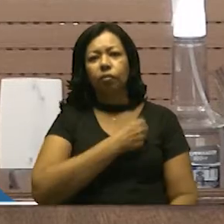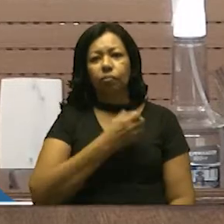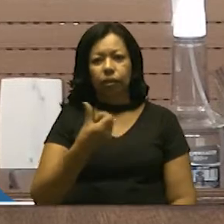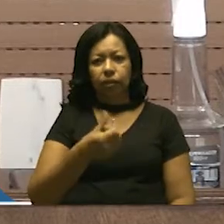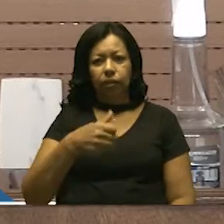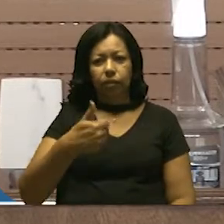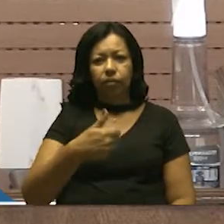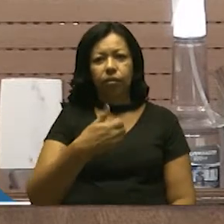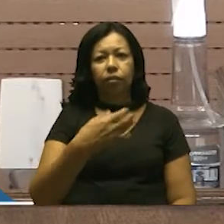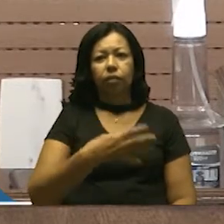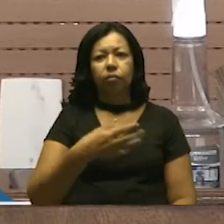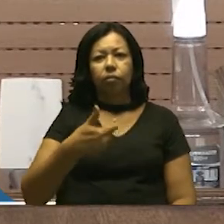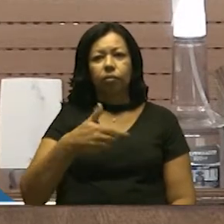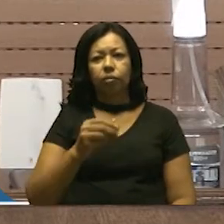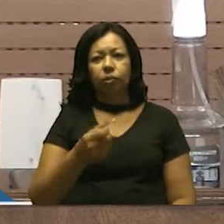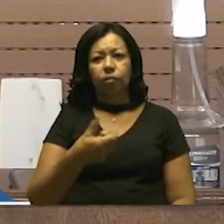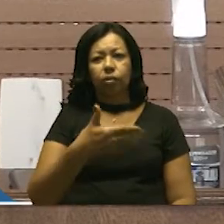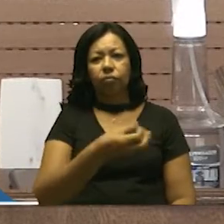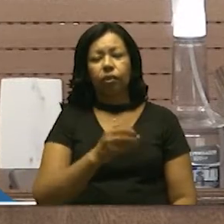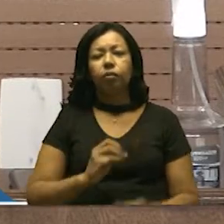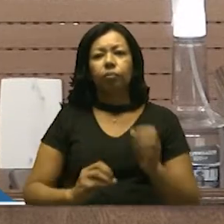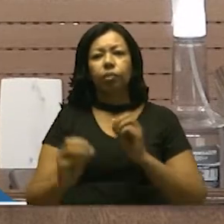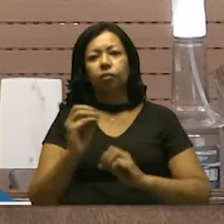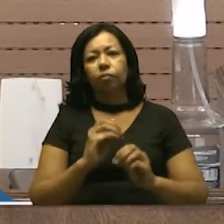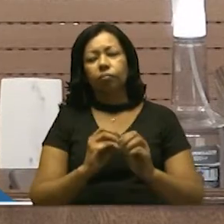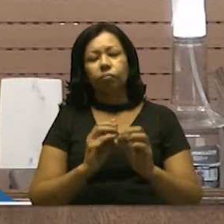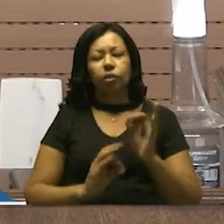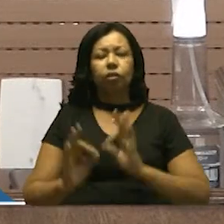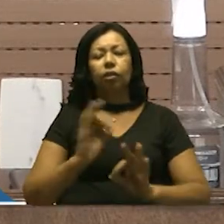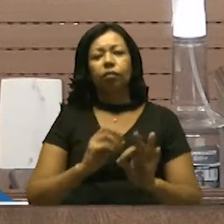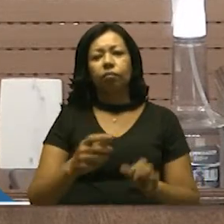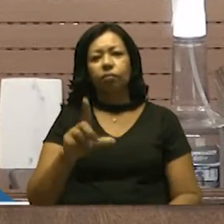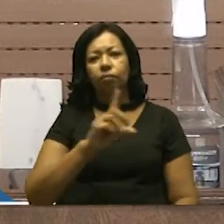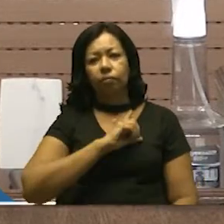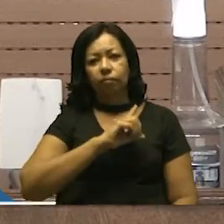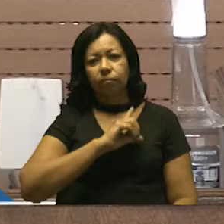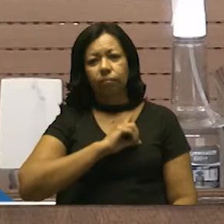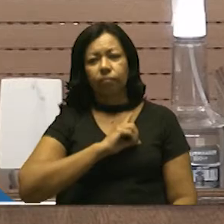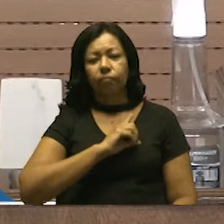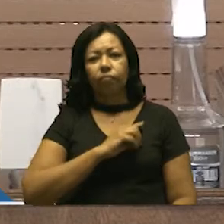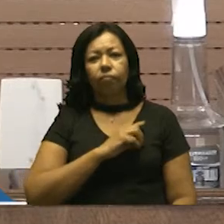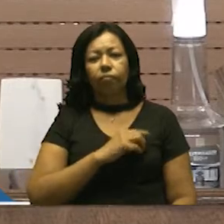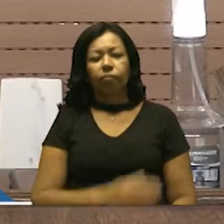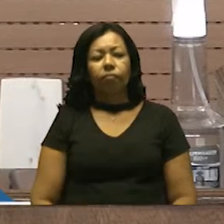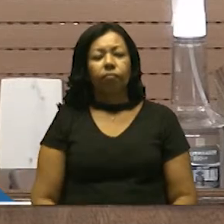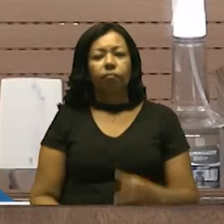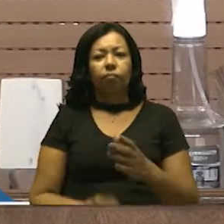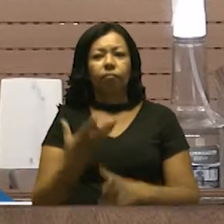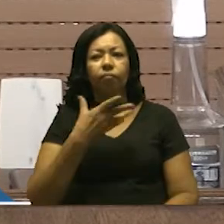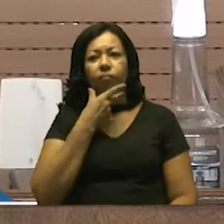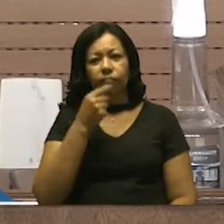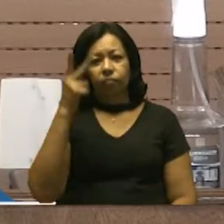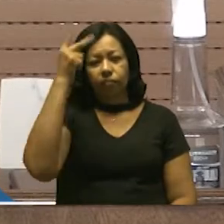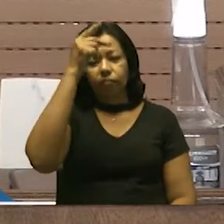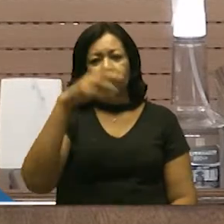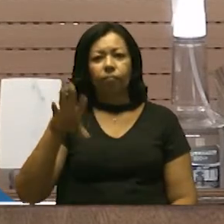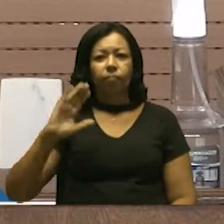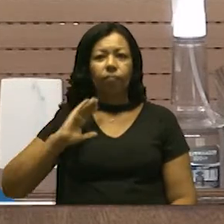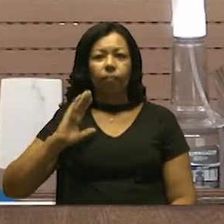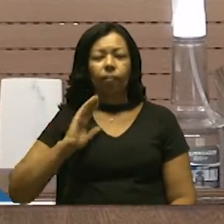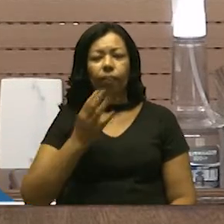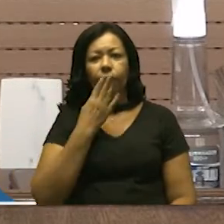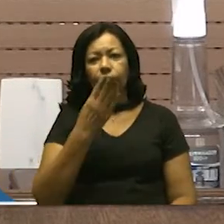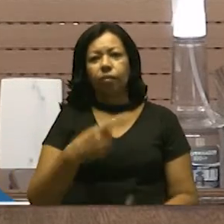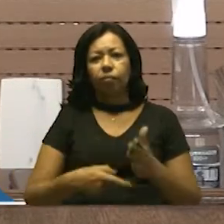614-2020, projeto de lei nº 61-2020, autoria Prefeito Municipal. Solicito ao senhor